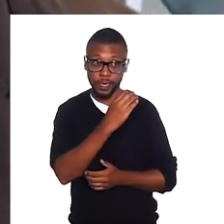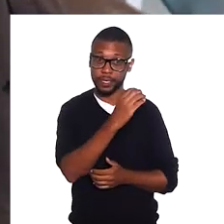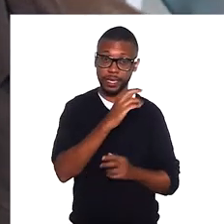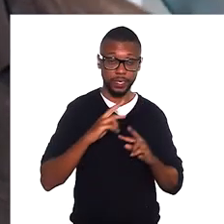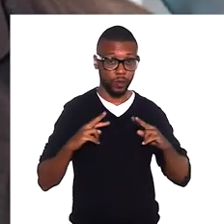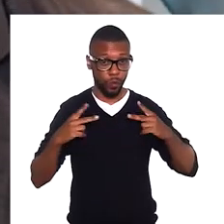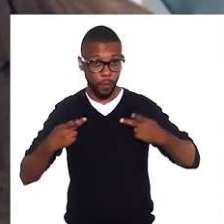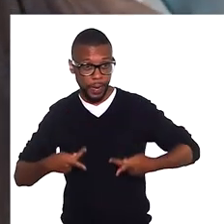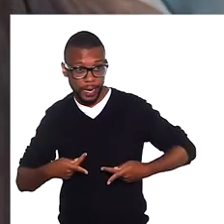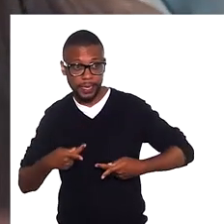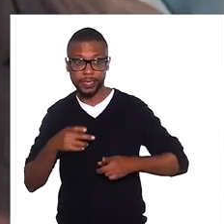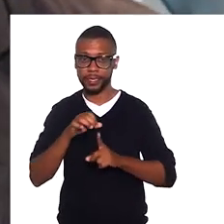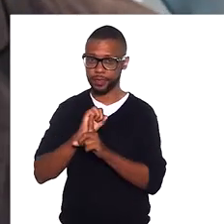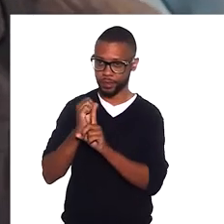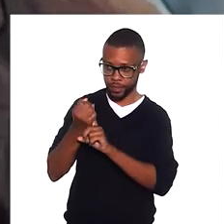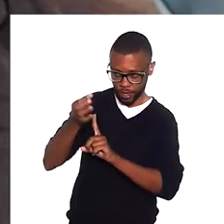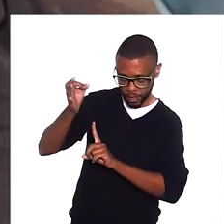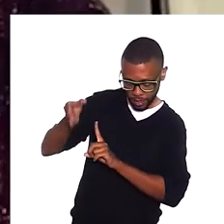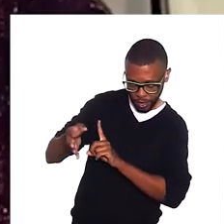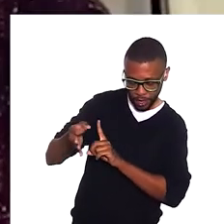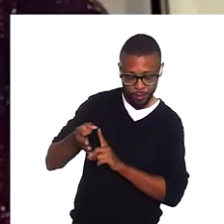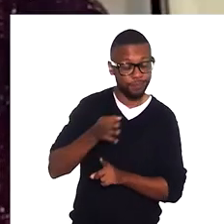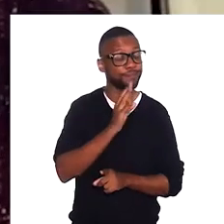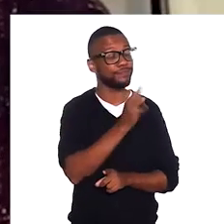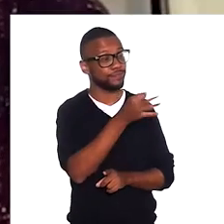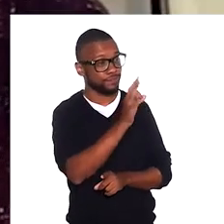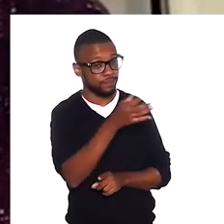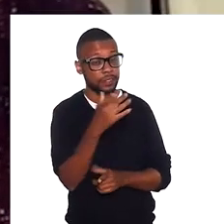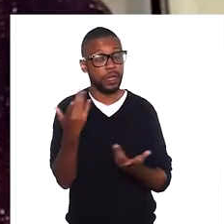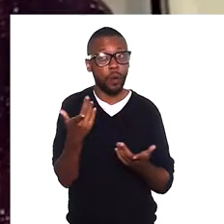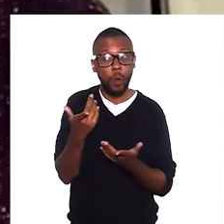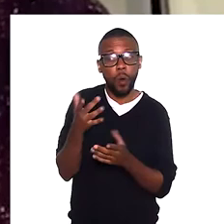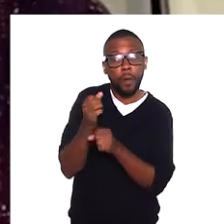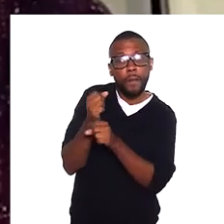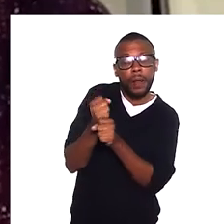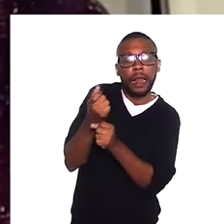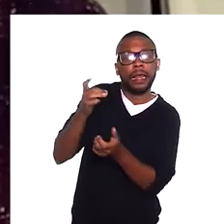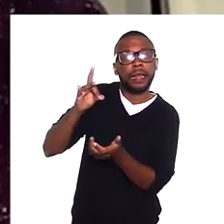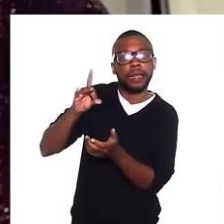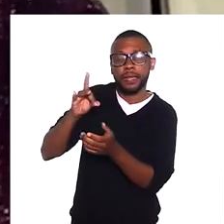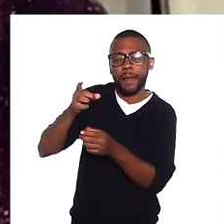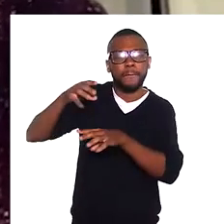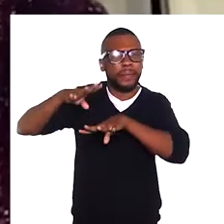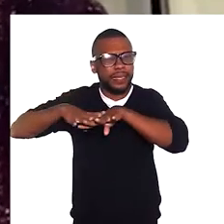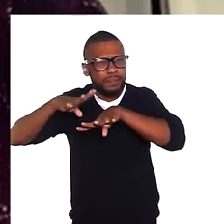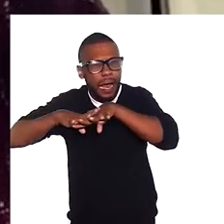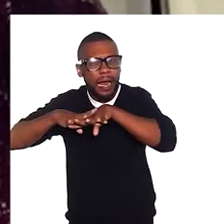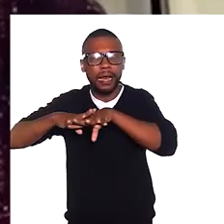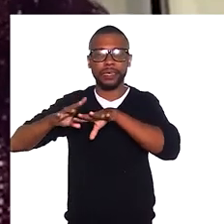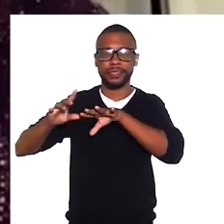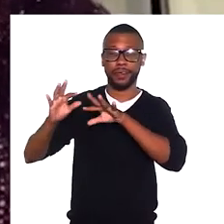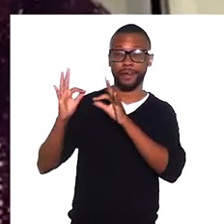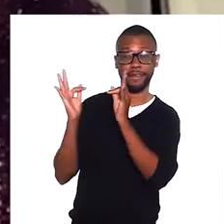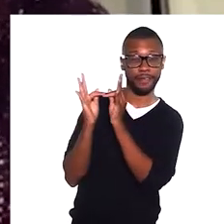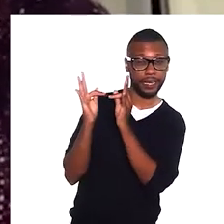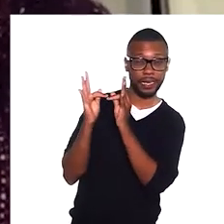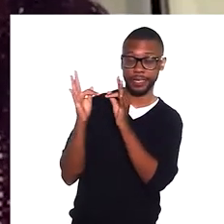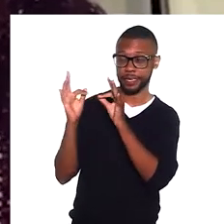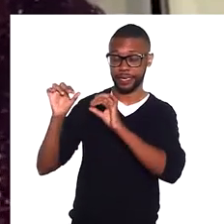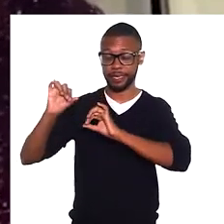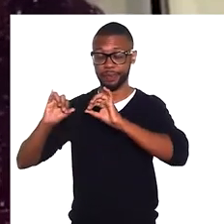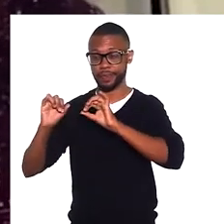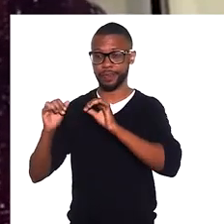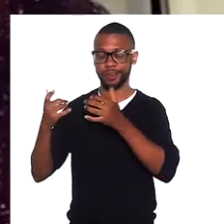humanas sociais, não ciências exatas. Exatamente. Aliás, em exatas, todo ano eu ficava ali naquela recuperação.